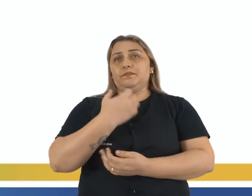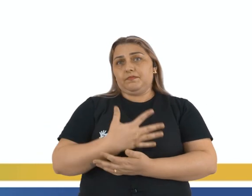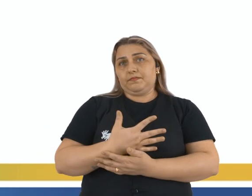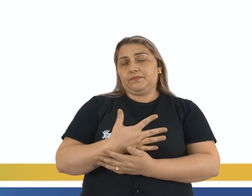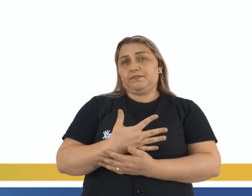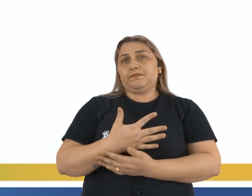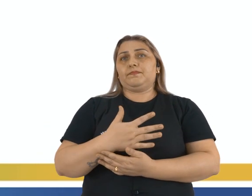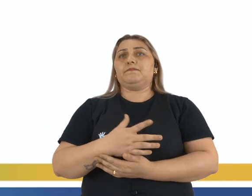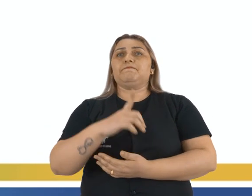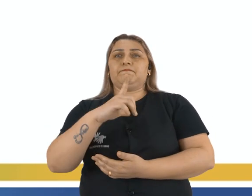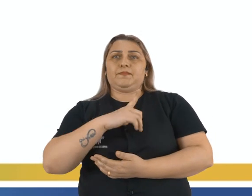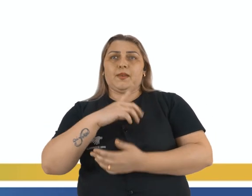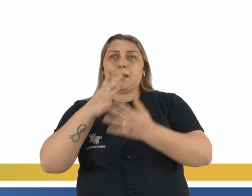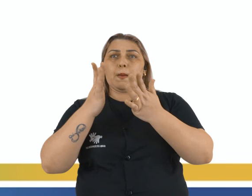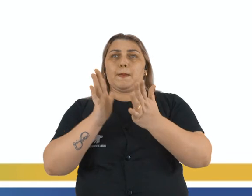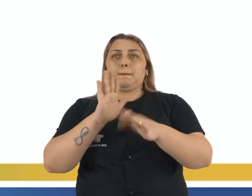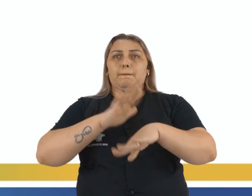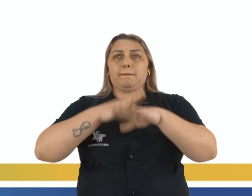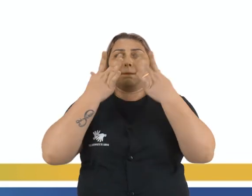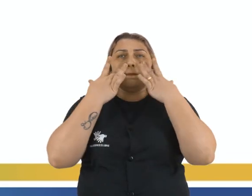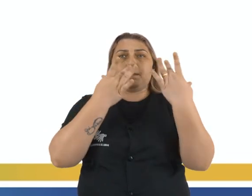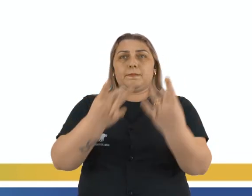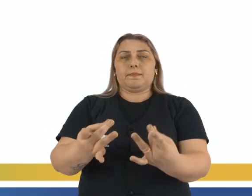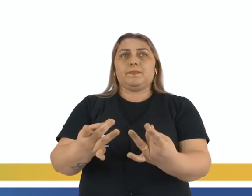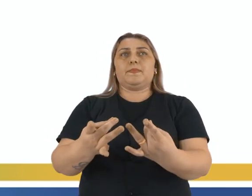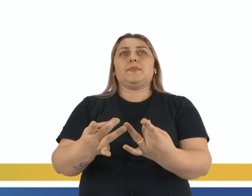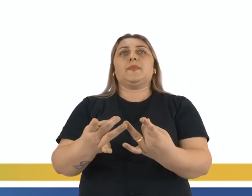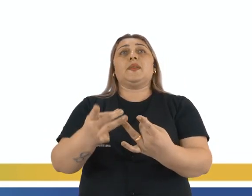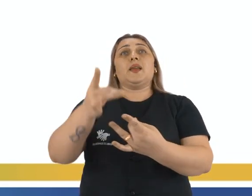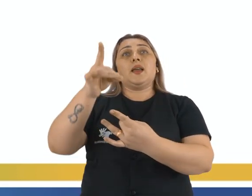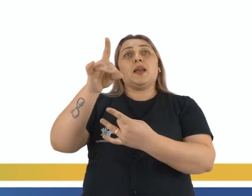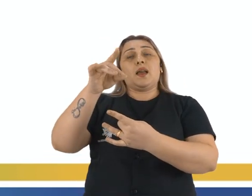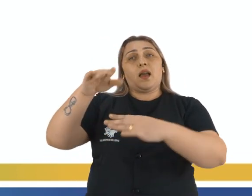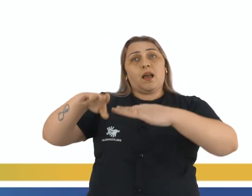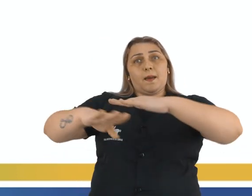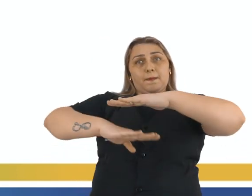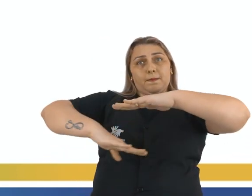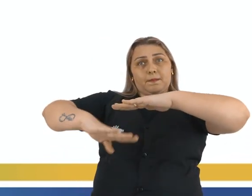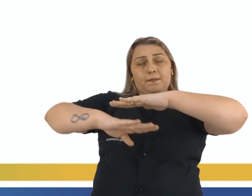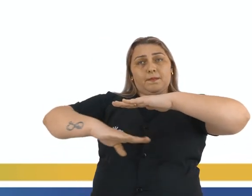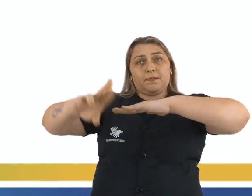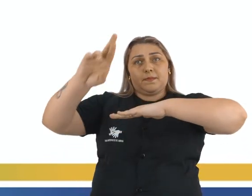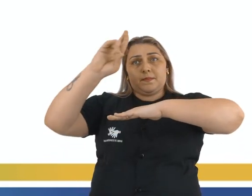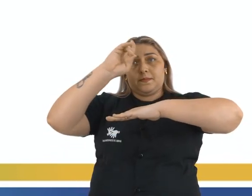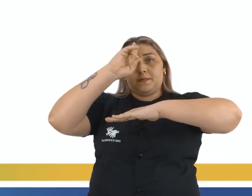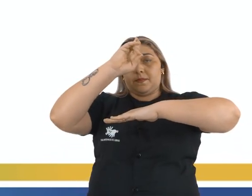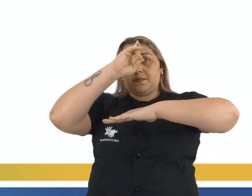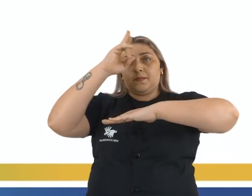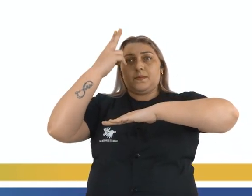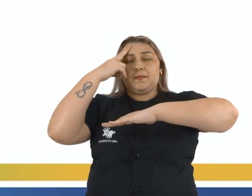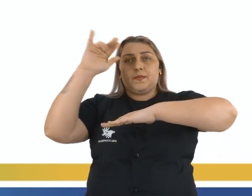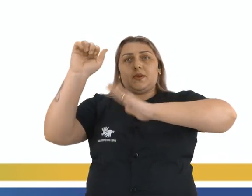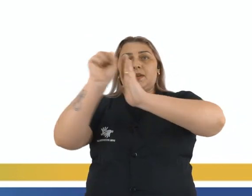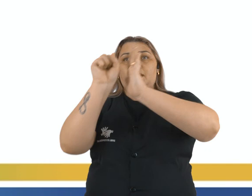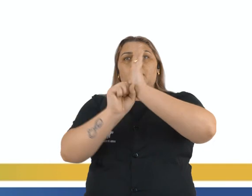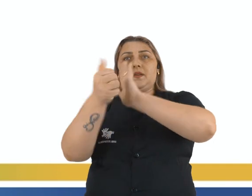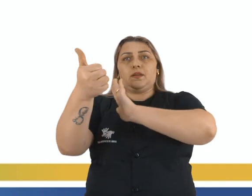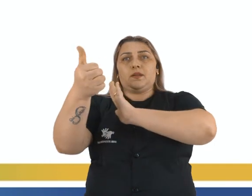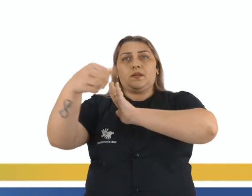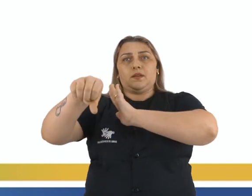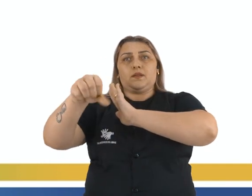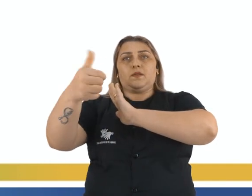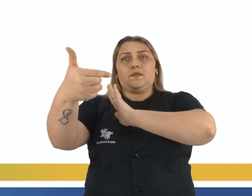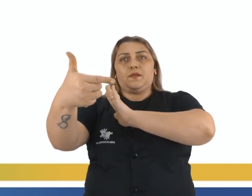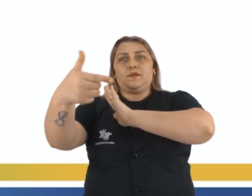exige um pouquinho mais de atenção. Vamos lá. Considere as afirmações abaixo sobre a história do Haiti dos séculos XIX e